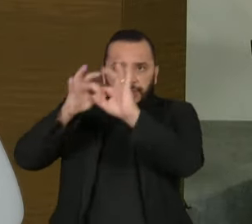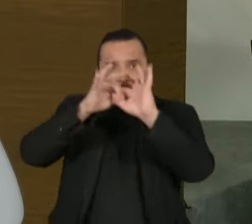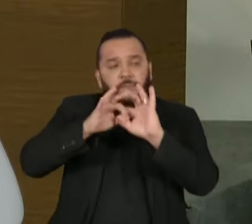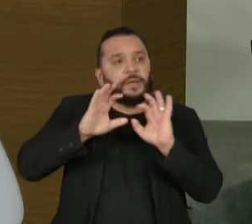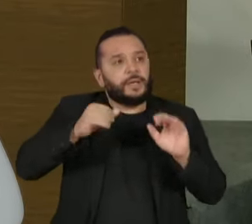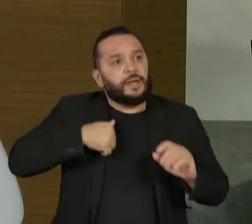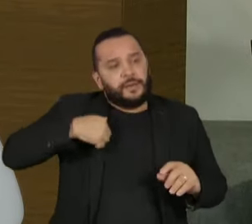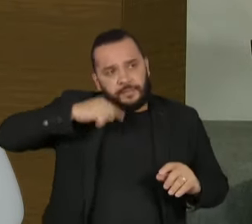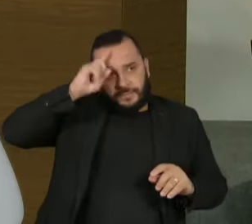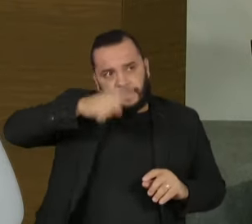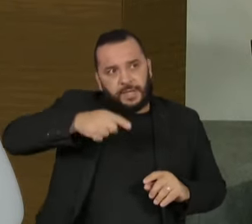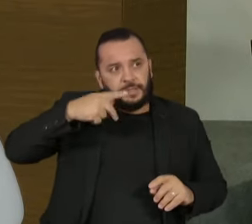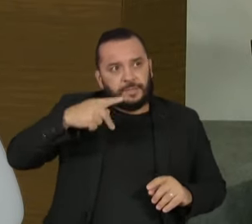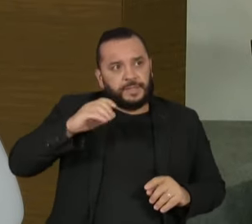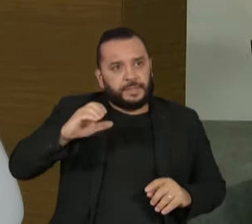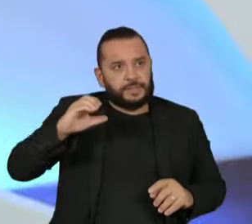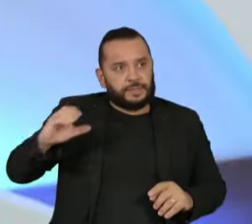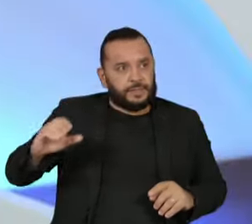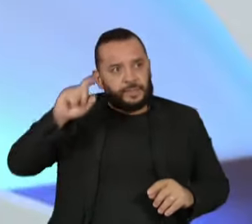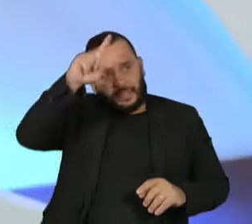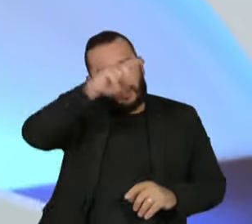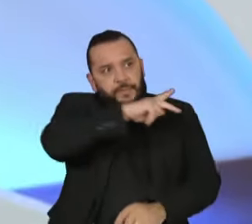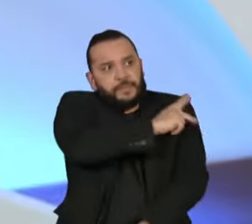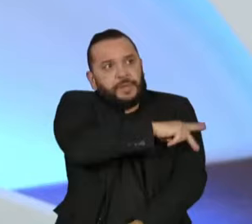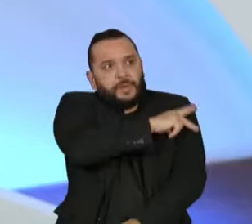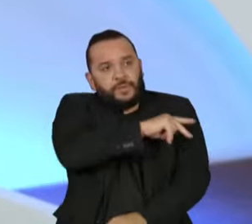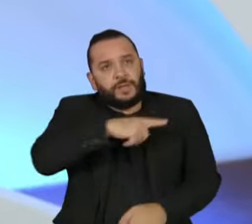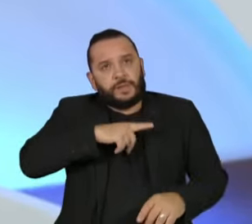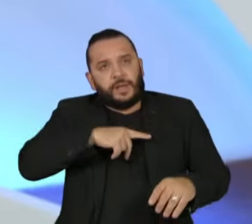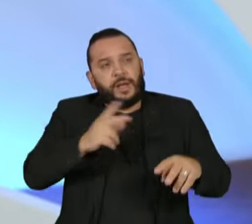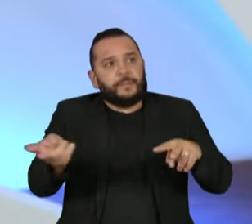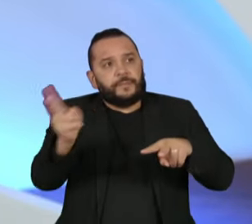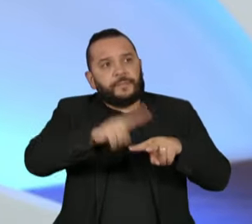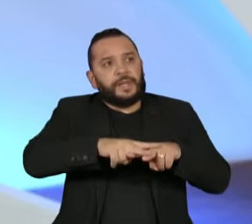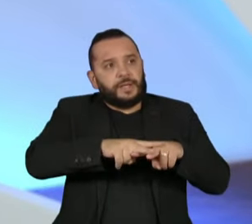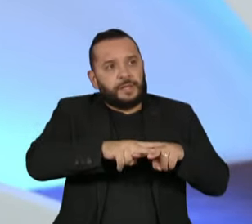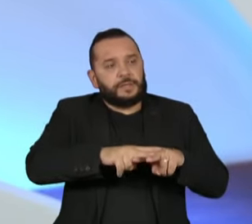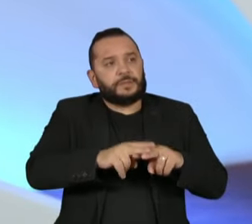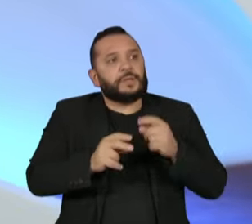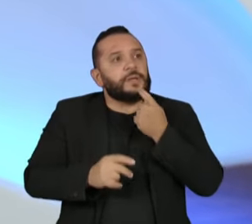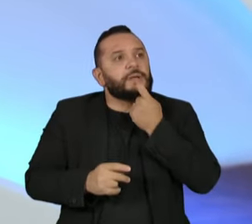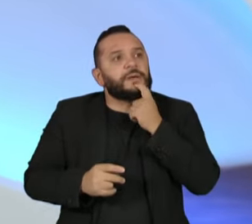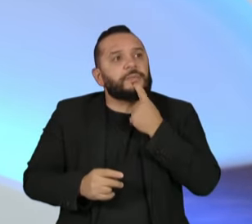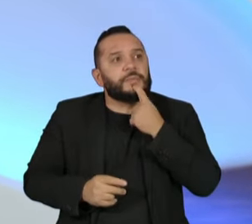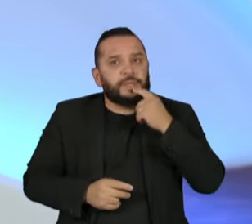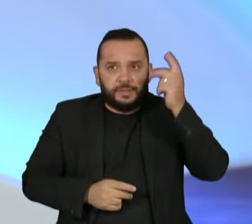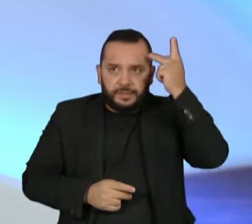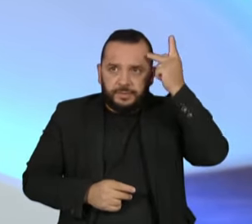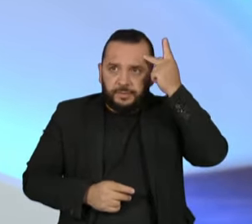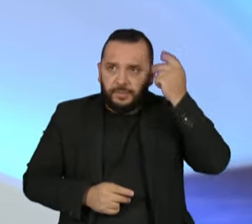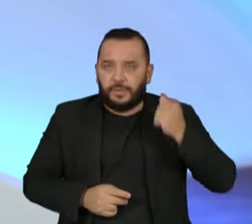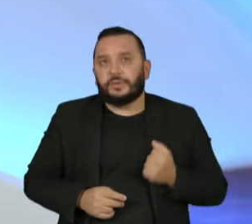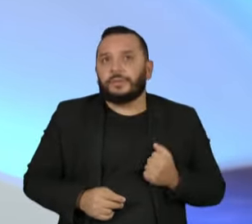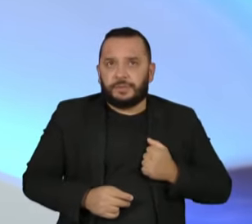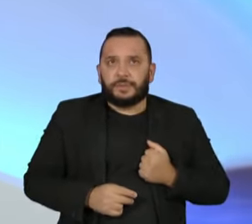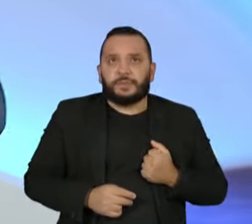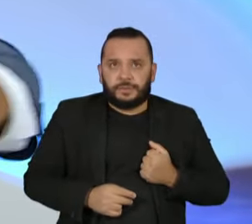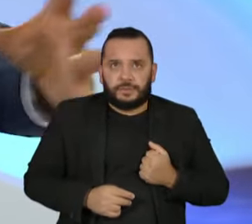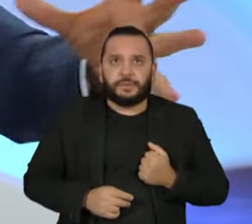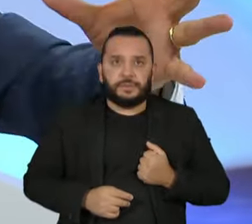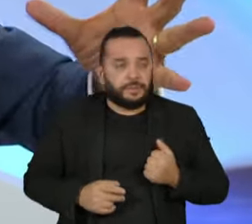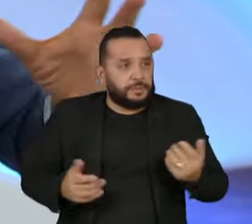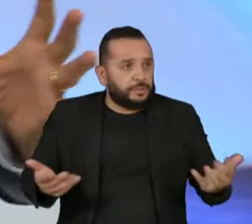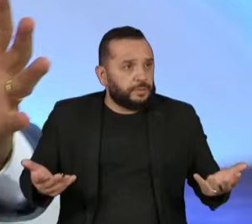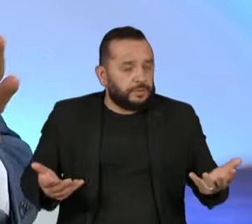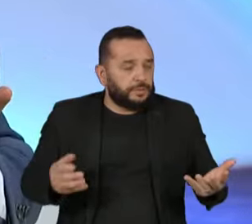PCC lá no Piauí está preso em Campinas, São Paulo, para colocar uma noção. E